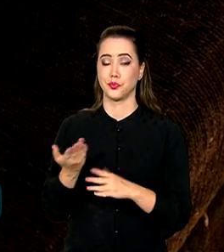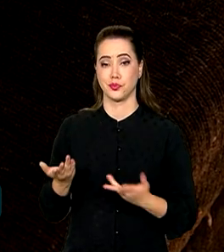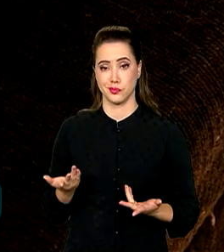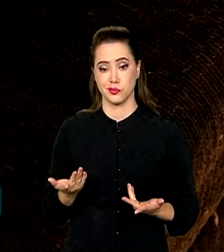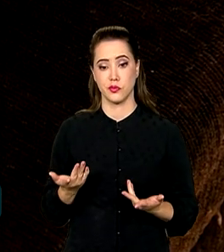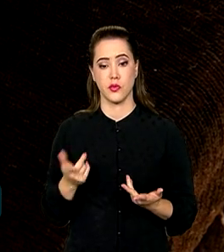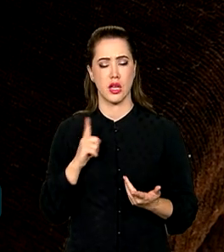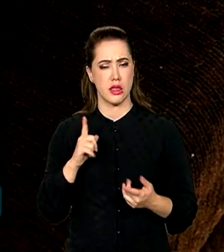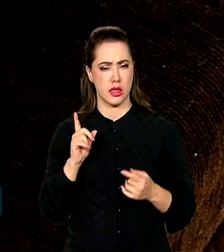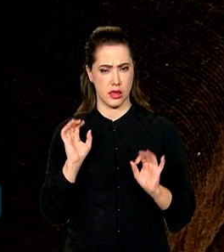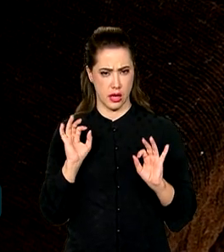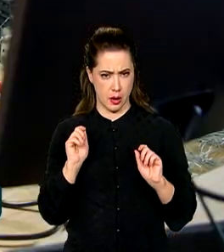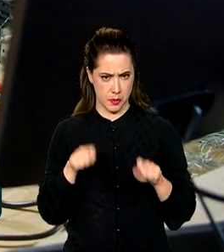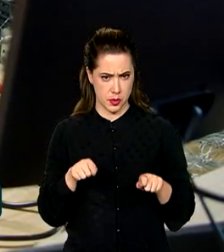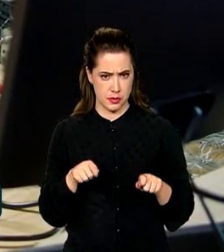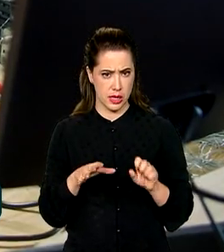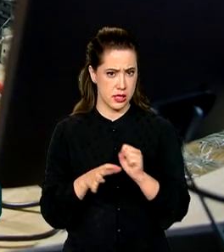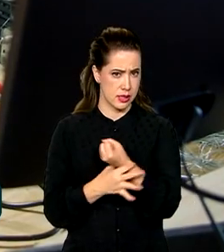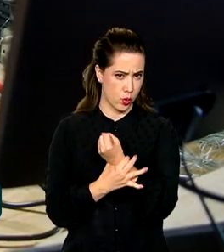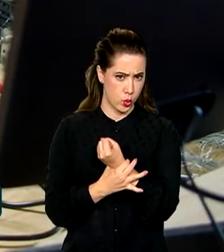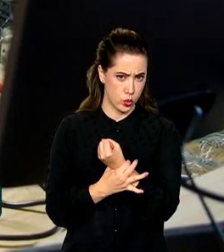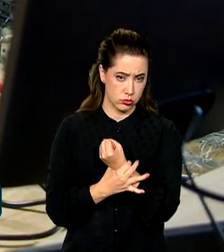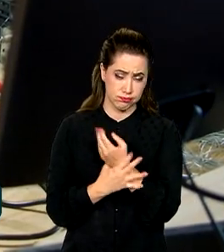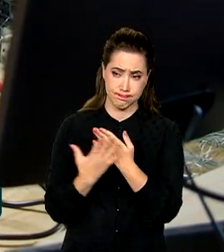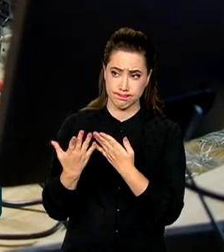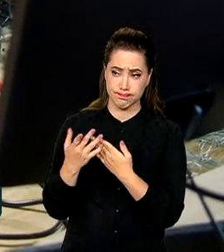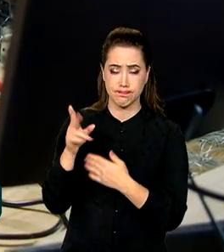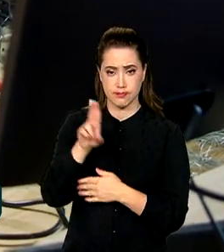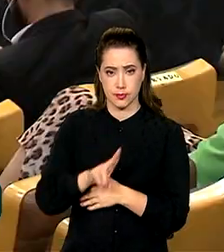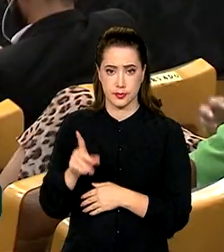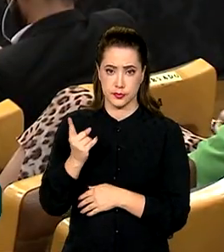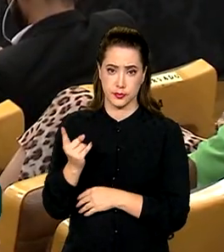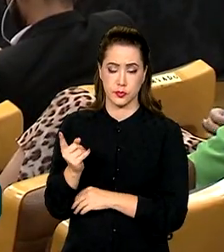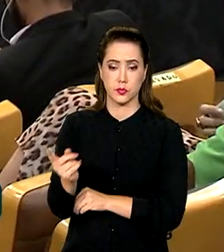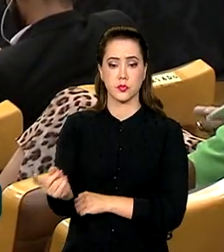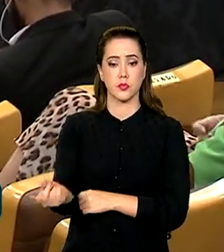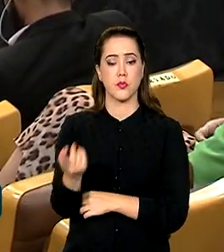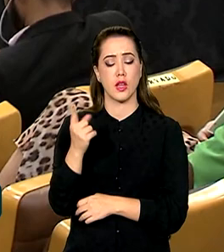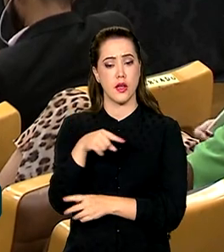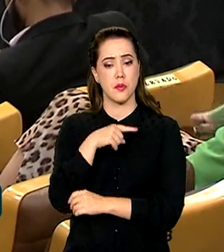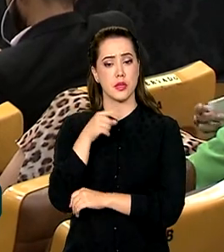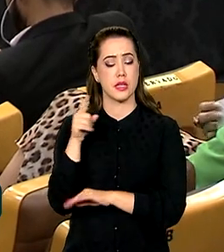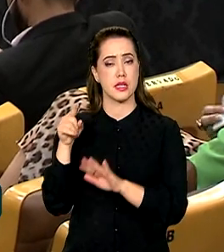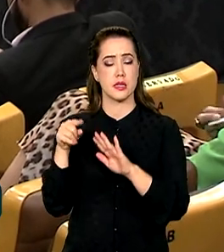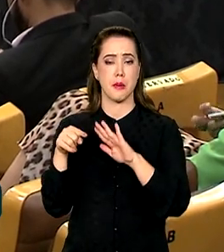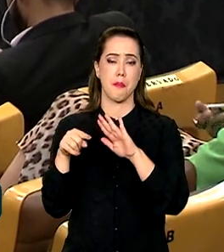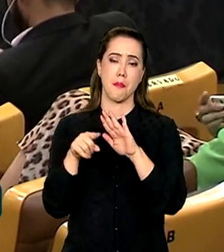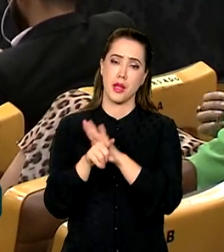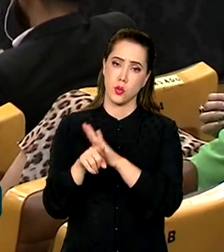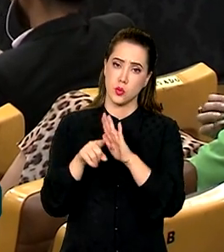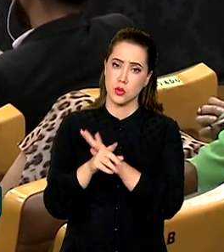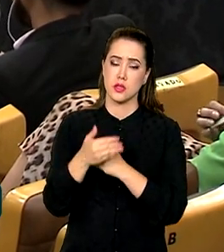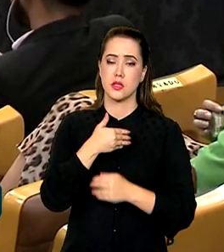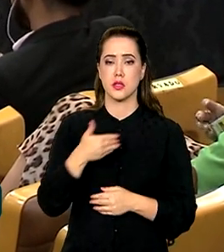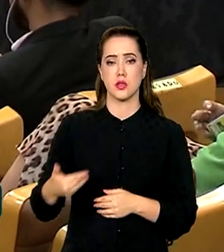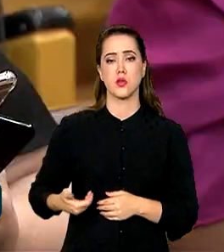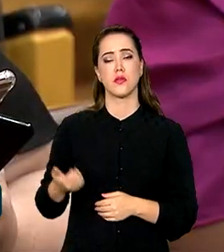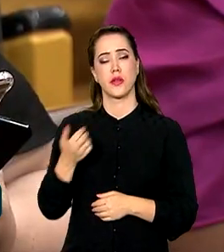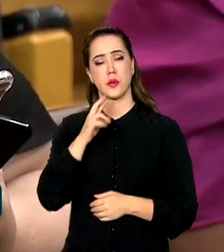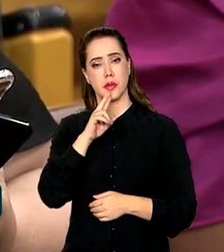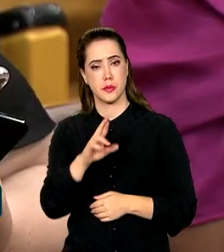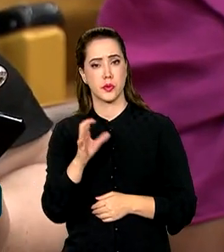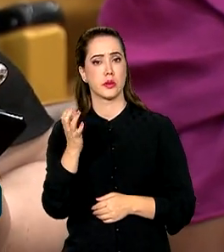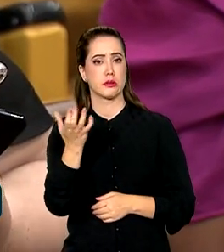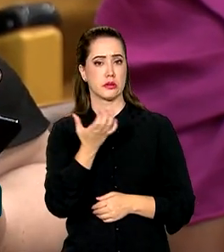Há um jeito seguro para a exposição deles, as telas? Essa é uma das perguntas que o governo pretende responder